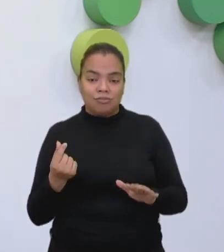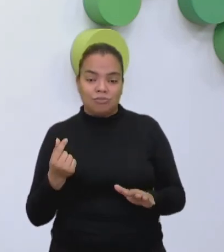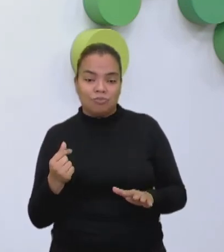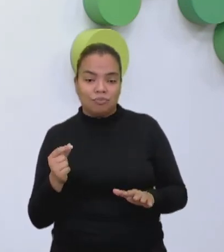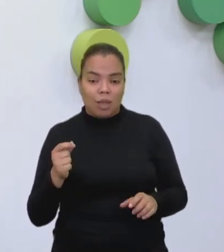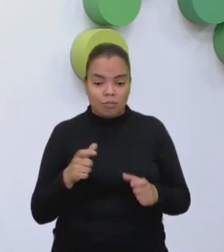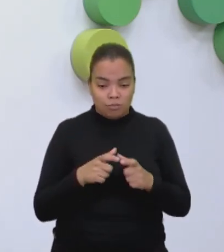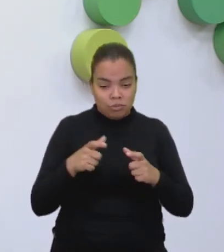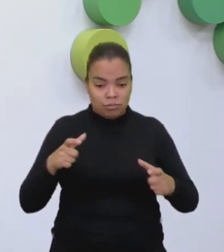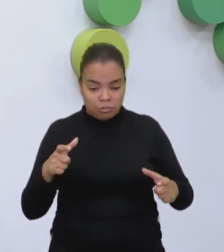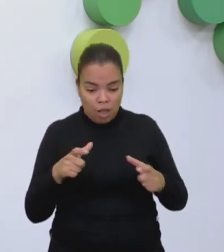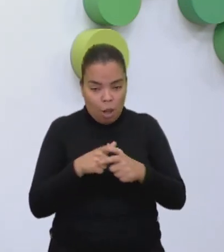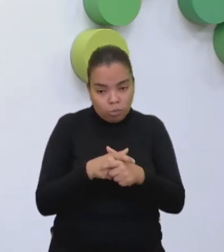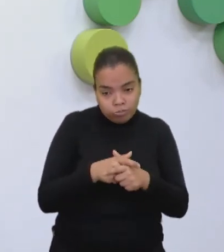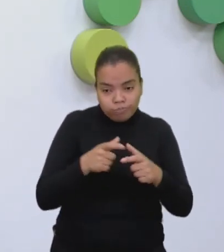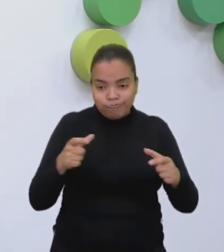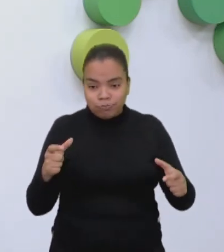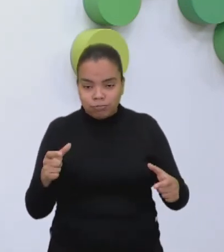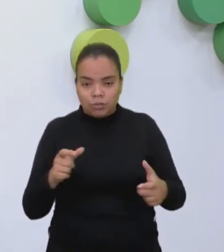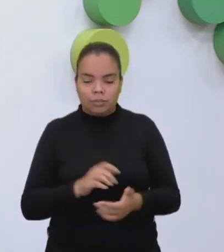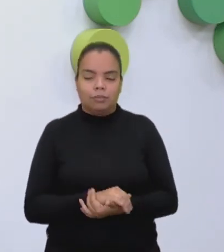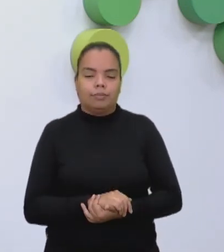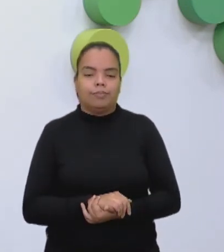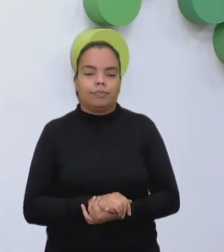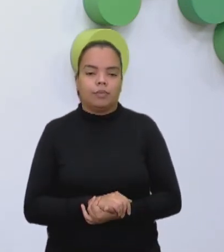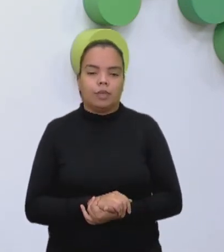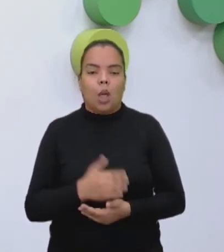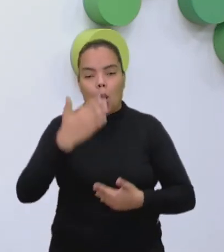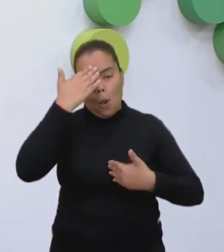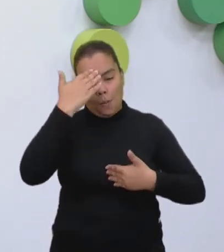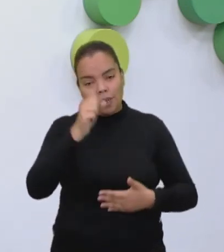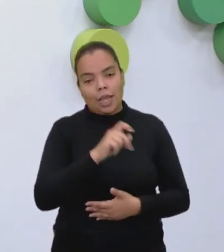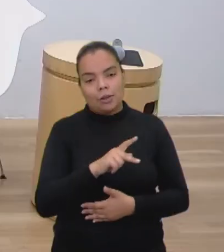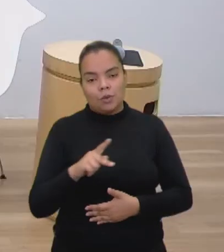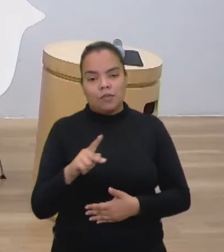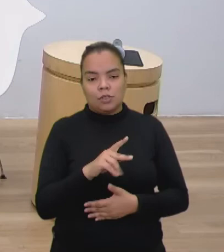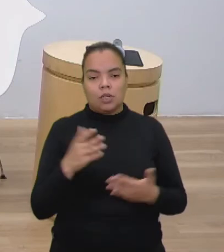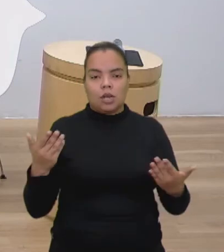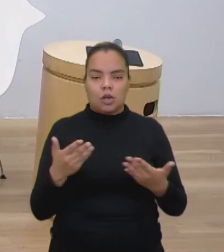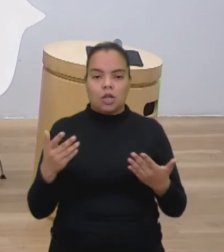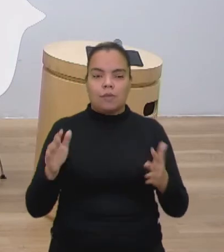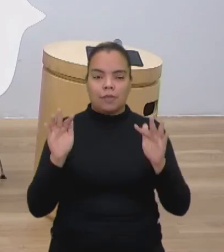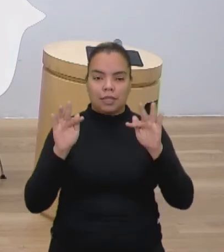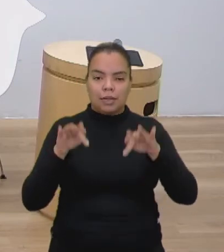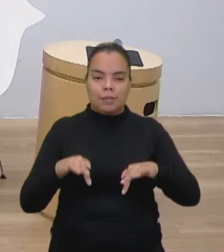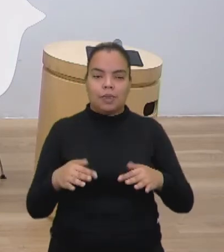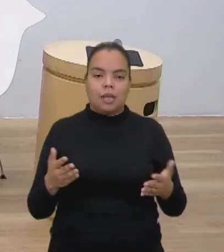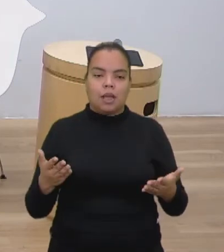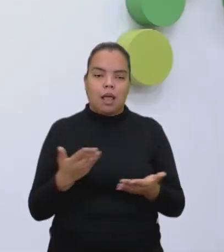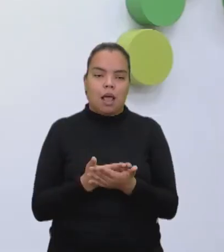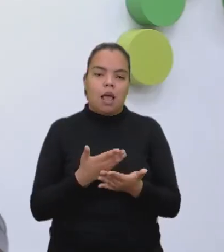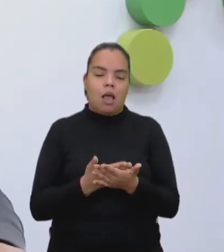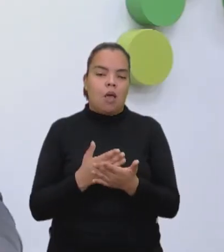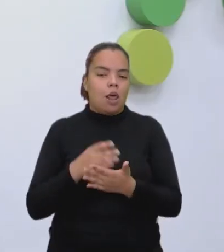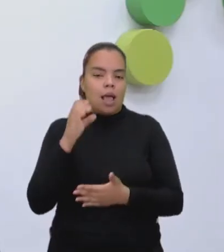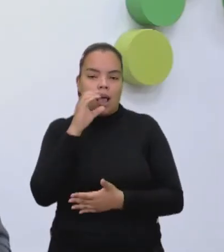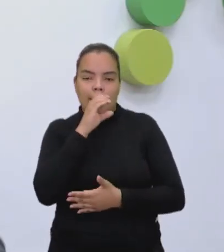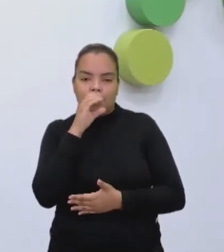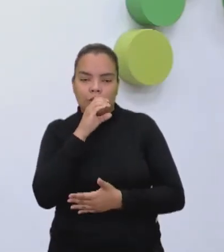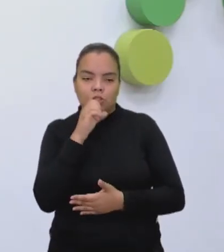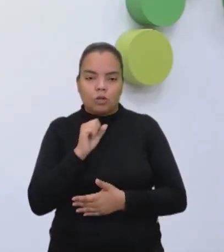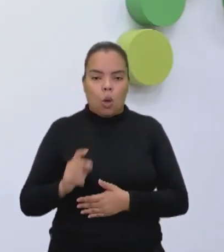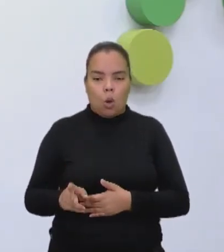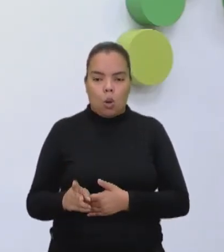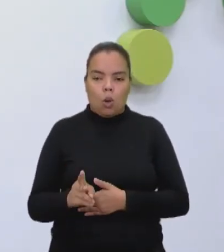mas principalmente nas despesas. Obrigado, professora. A gente só vai terminar aqui a aula rapidinho. Vamos continuar